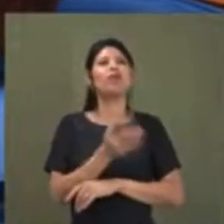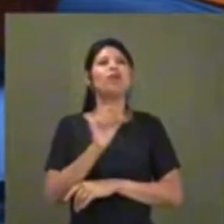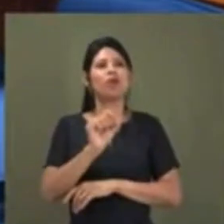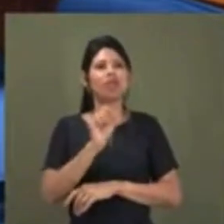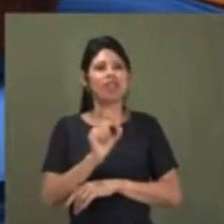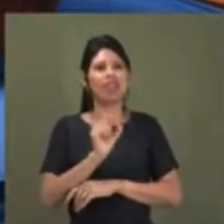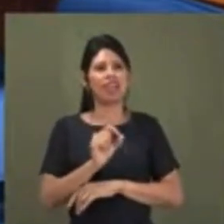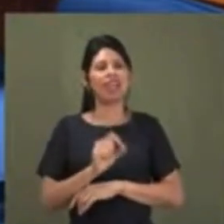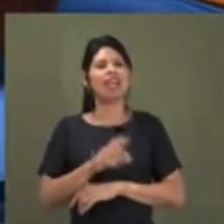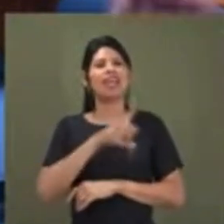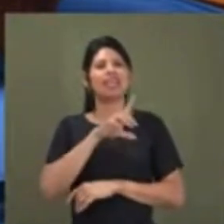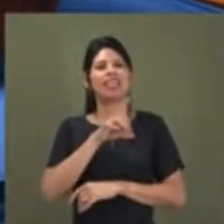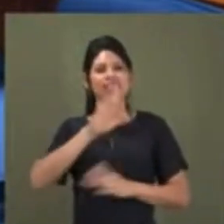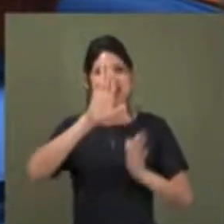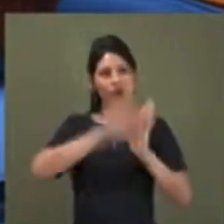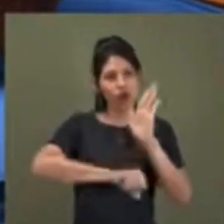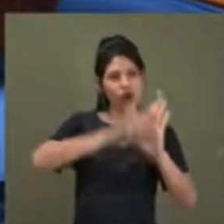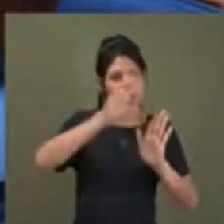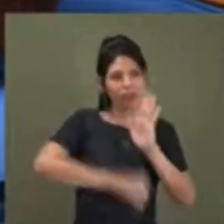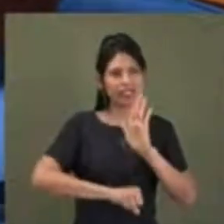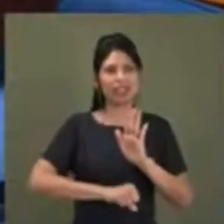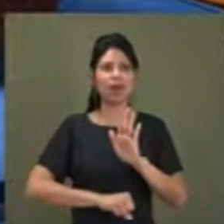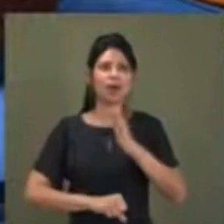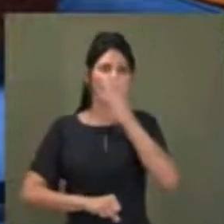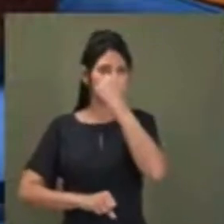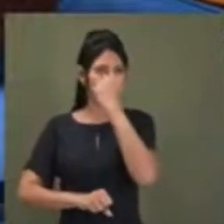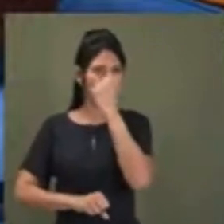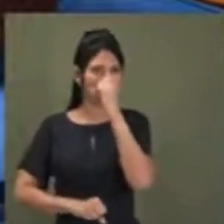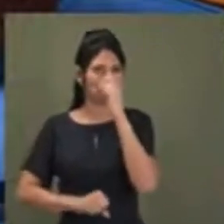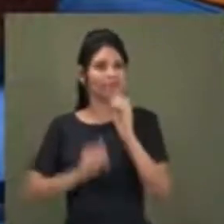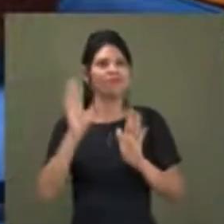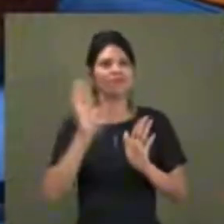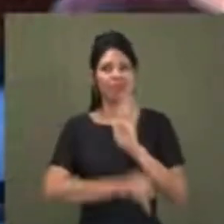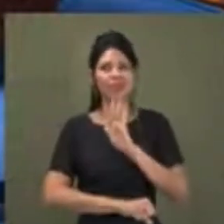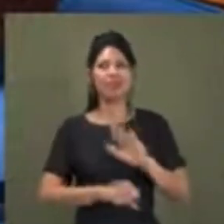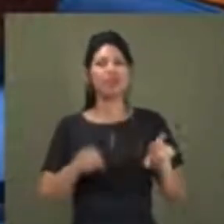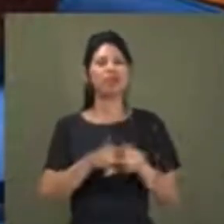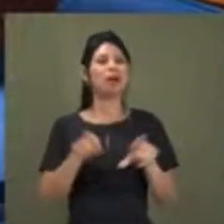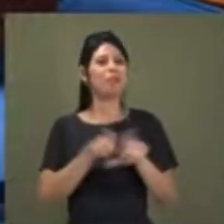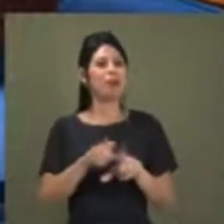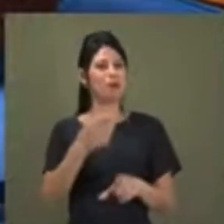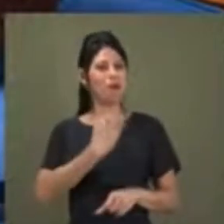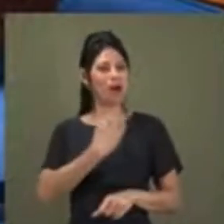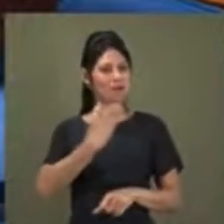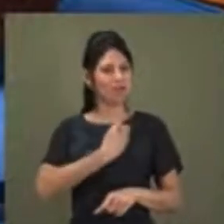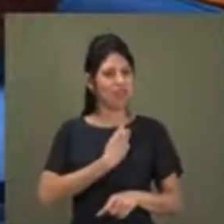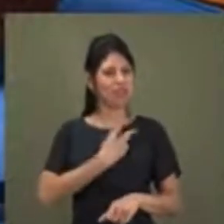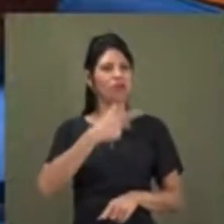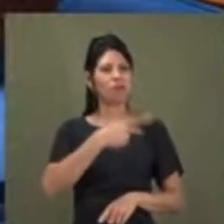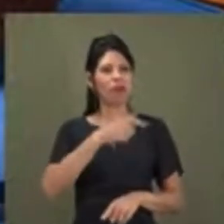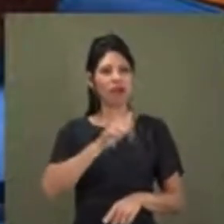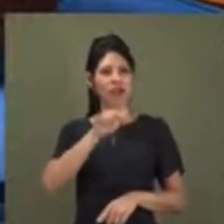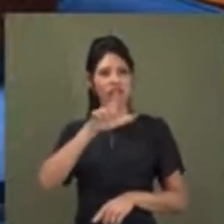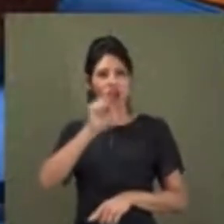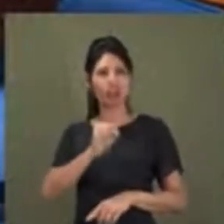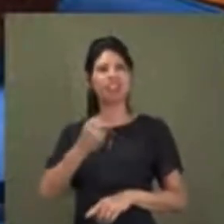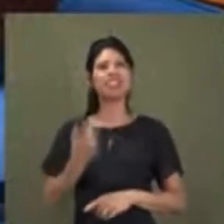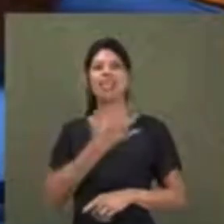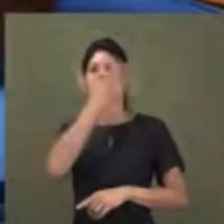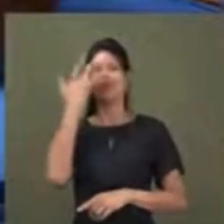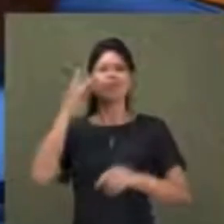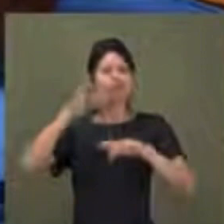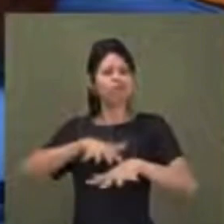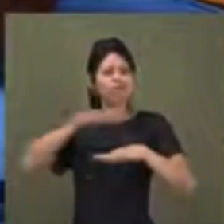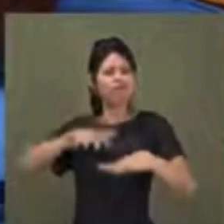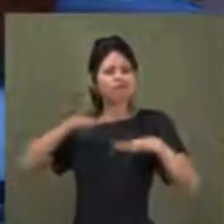com delação premiada do Palocci, que era amigo, irmão, braço direito, manifestante de São Paulo. Vá para